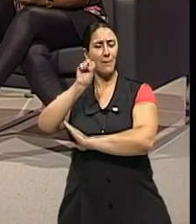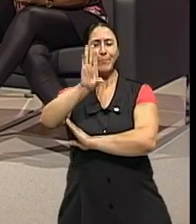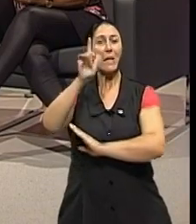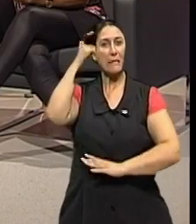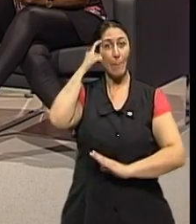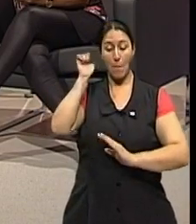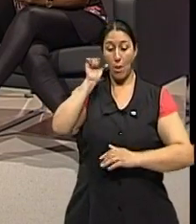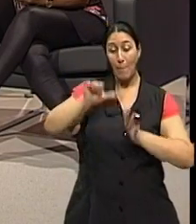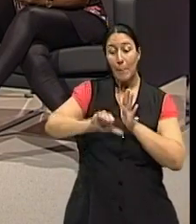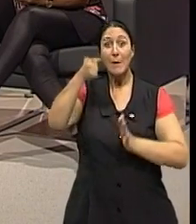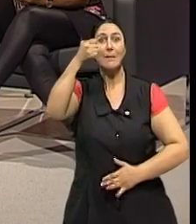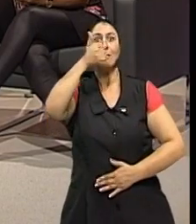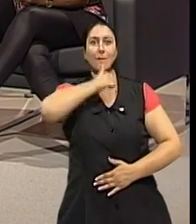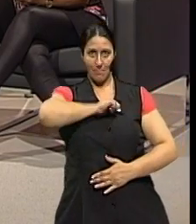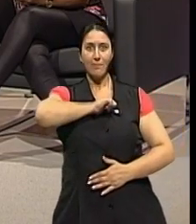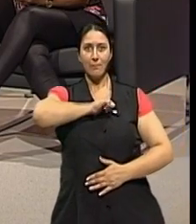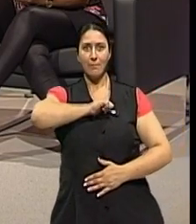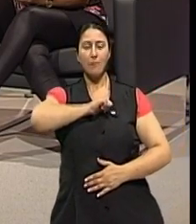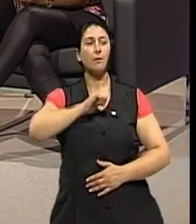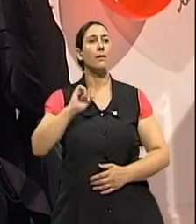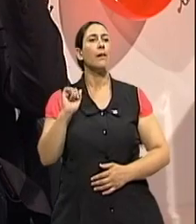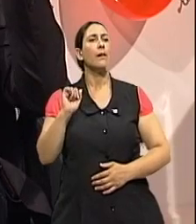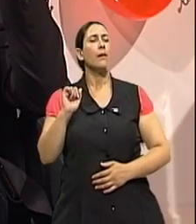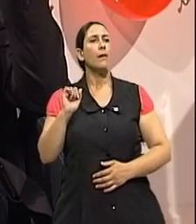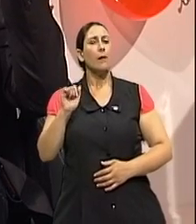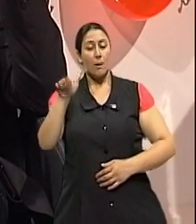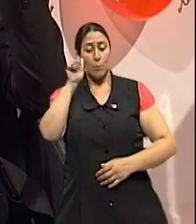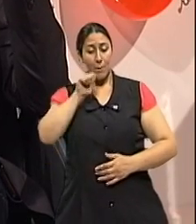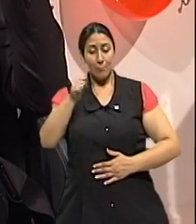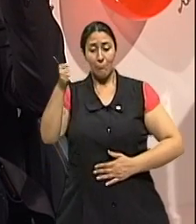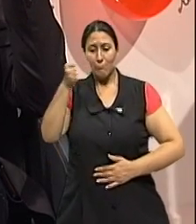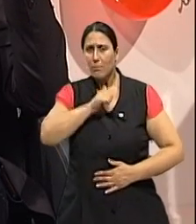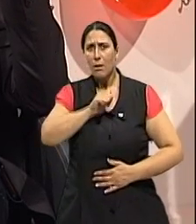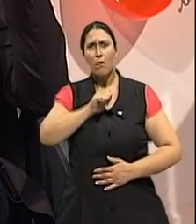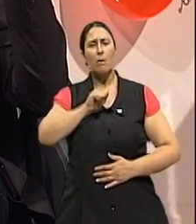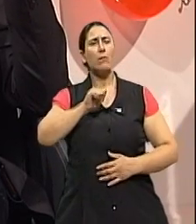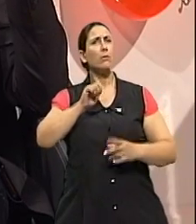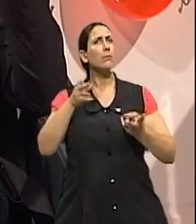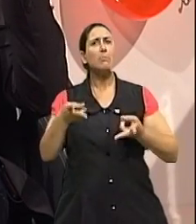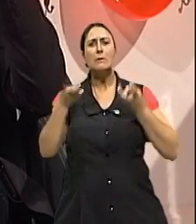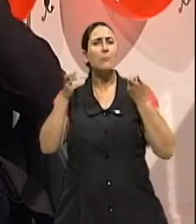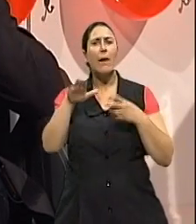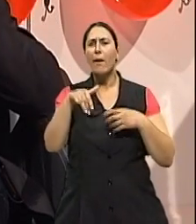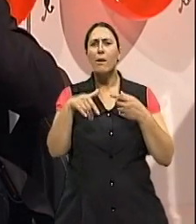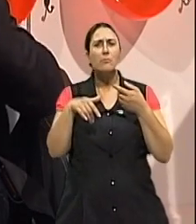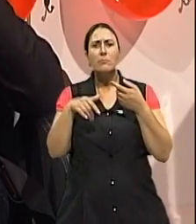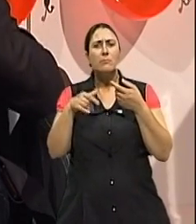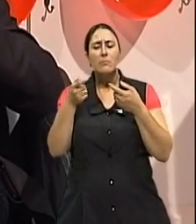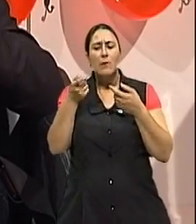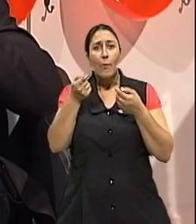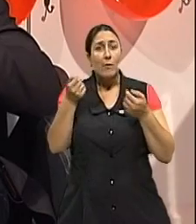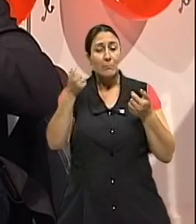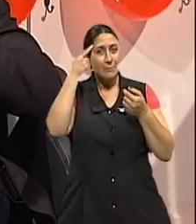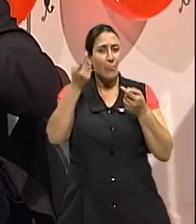ela é encarada como tendo uma taxa muito parecida ou igual até a primeira menstruação. A